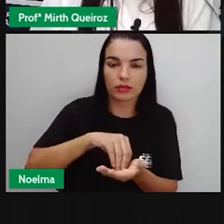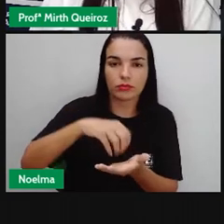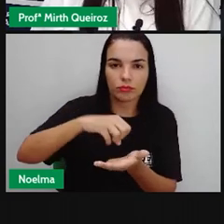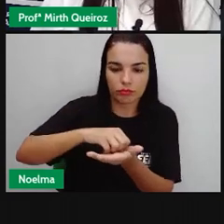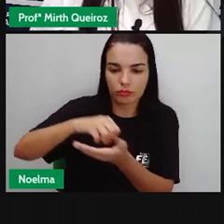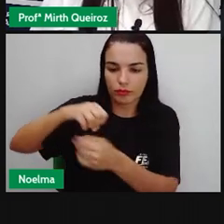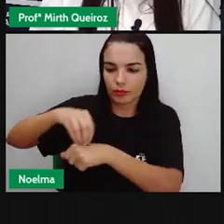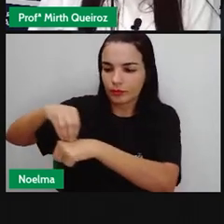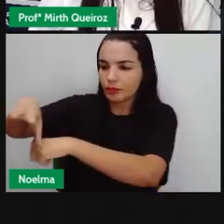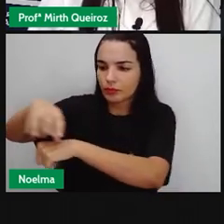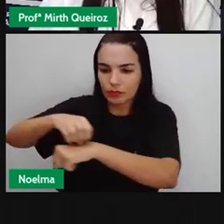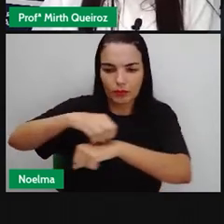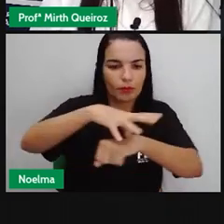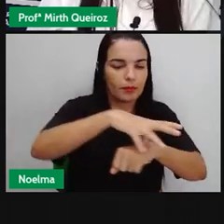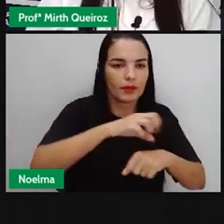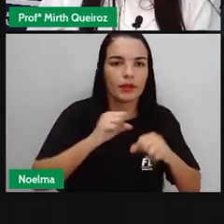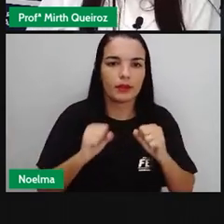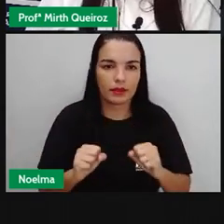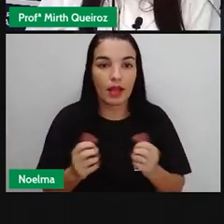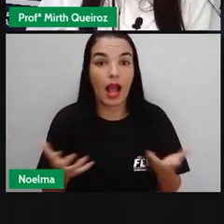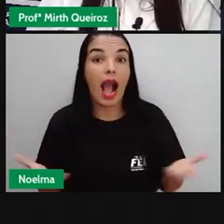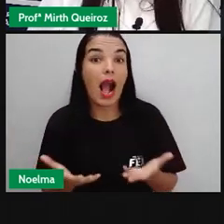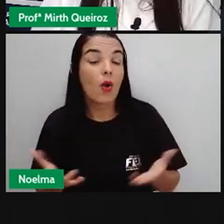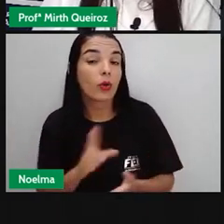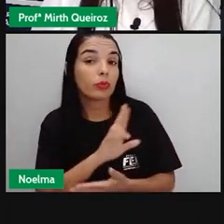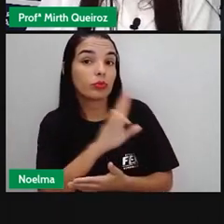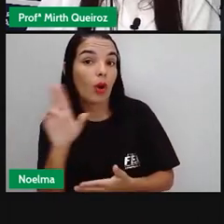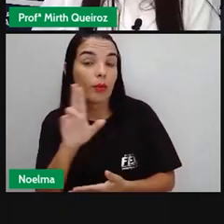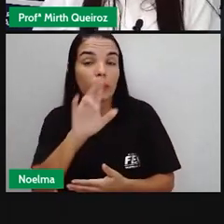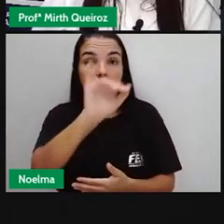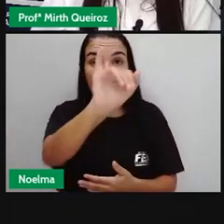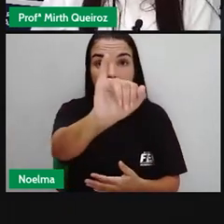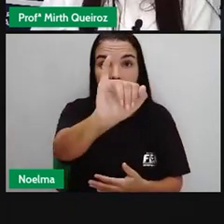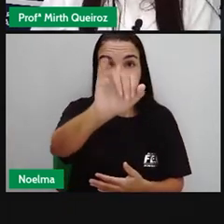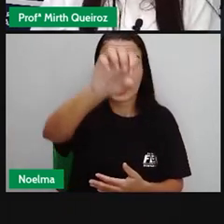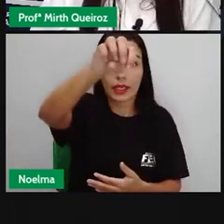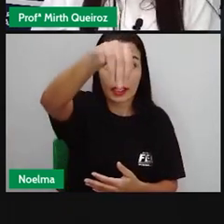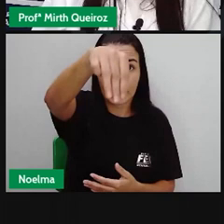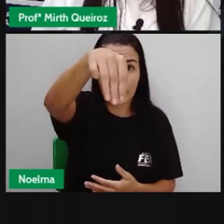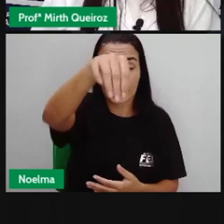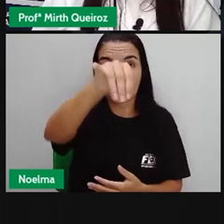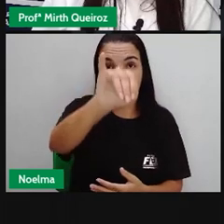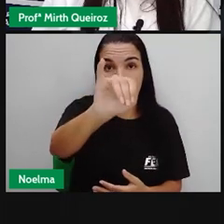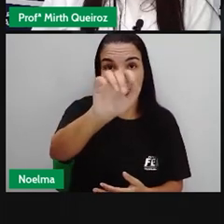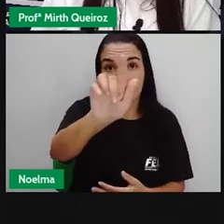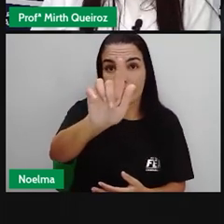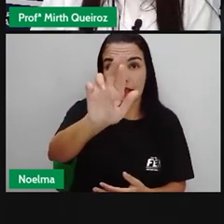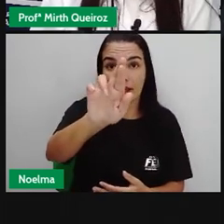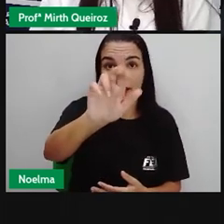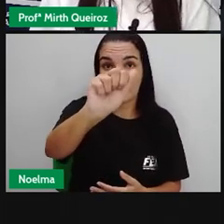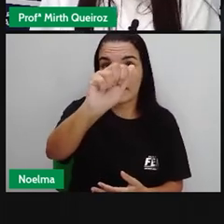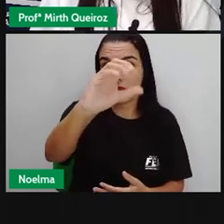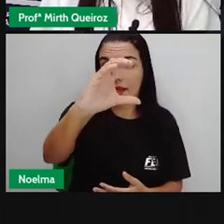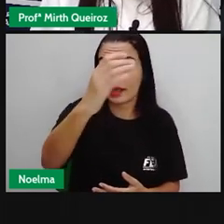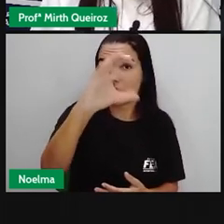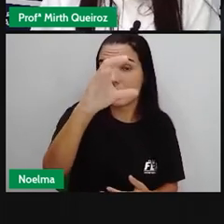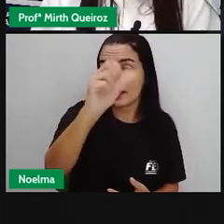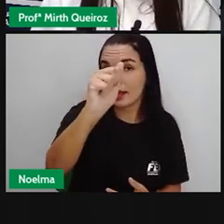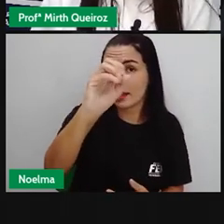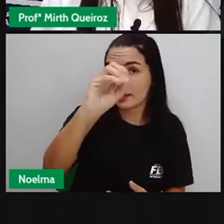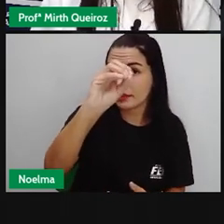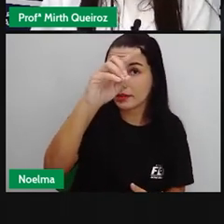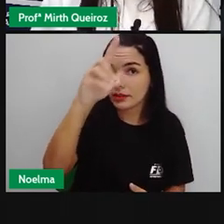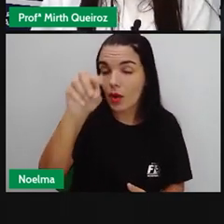chamado de migração. Já imigração, que é o que nós iremos estudar hoje, os imigrantes, é o